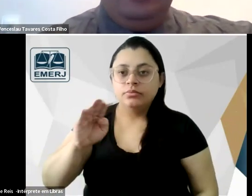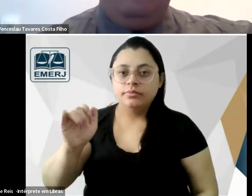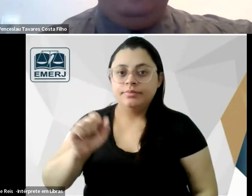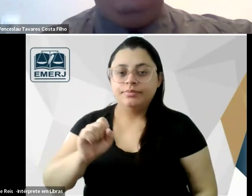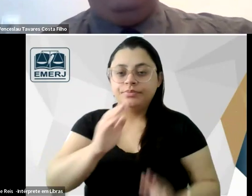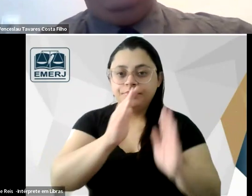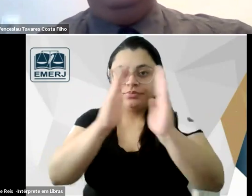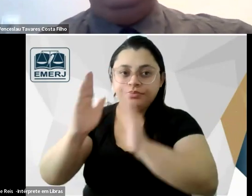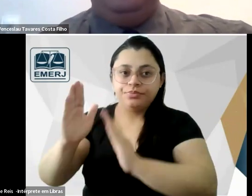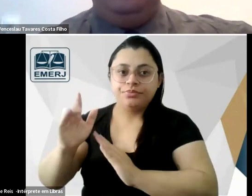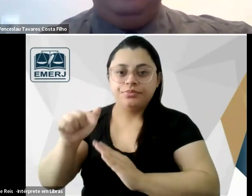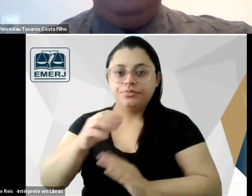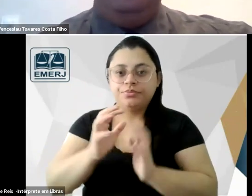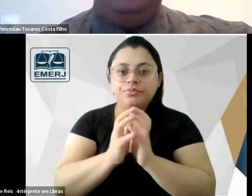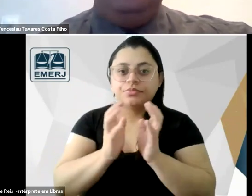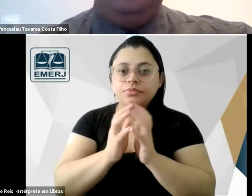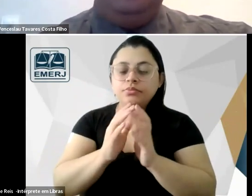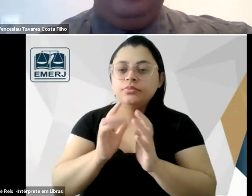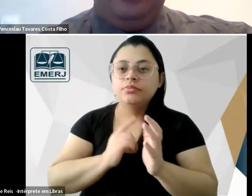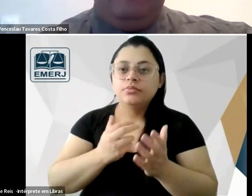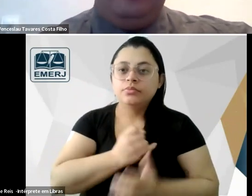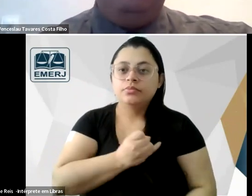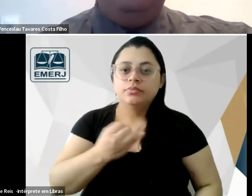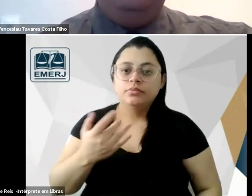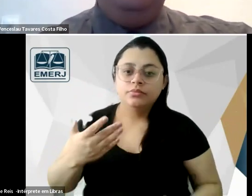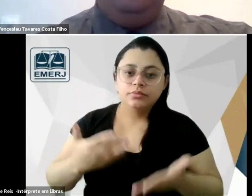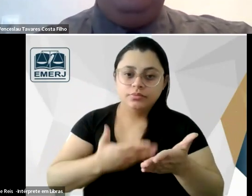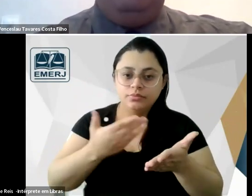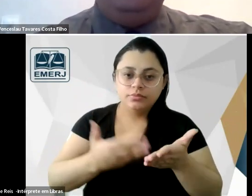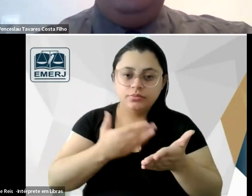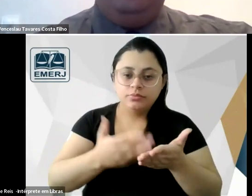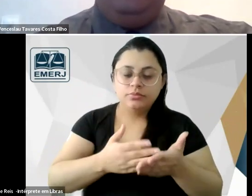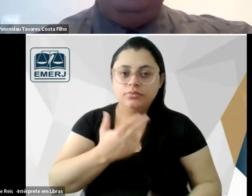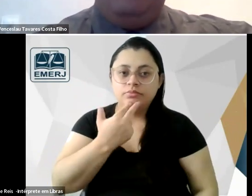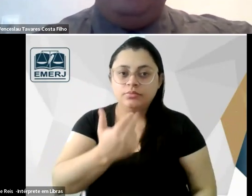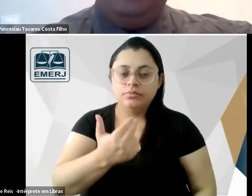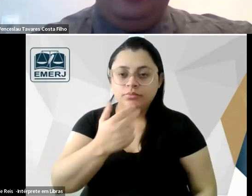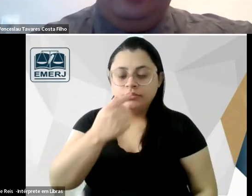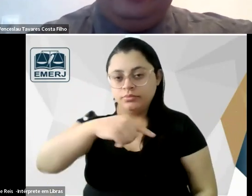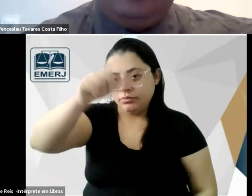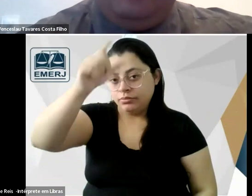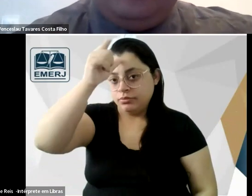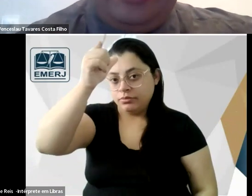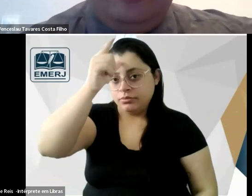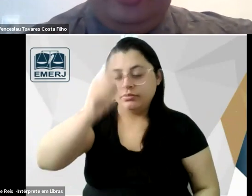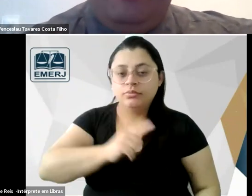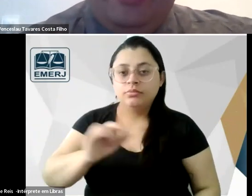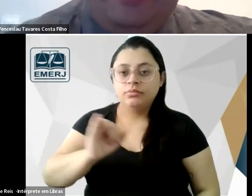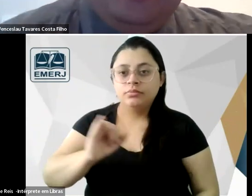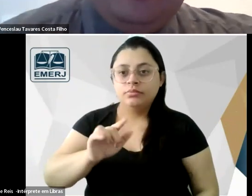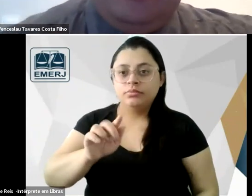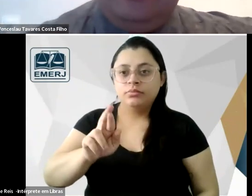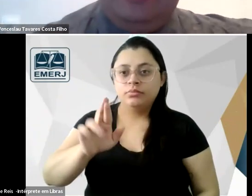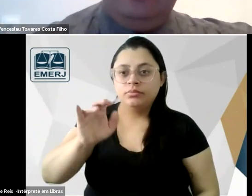ele vai ter vários livros de língua alemã vai ter o livro dos irmãos Grimm sobre literatura